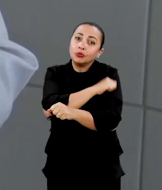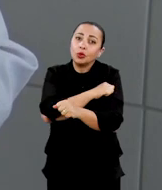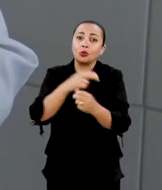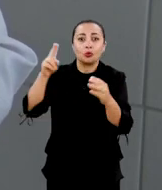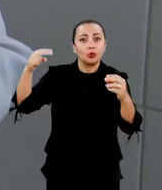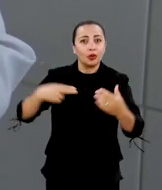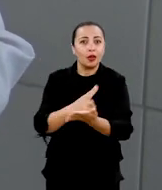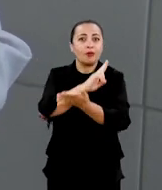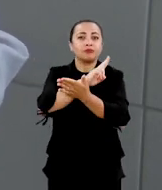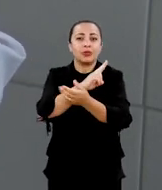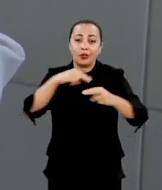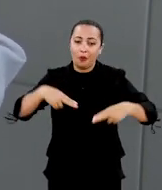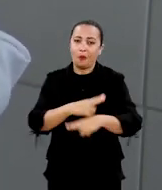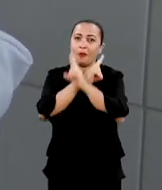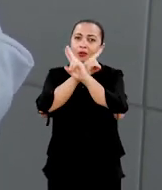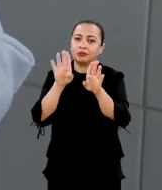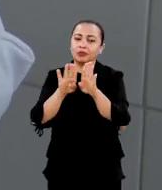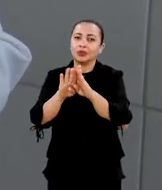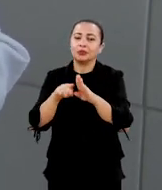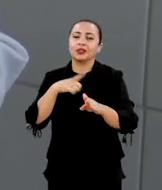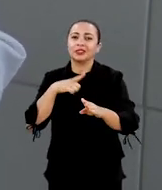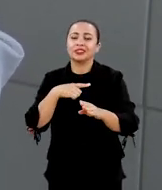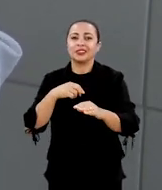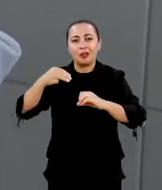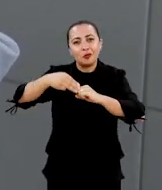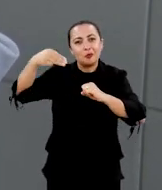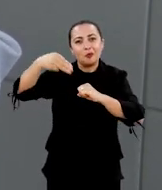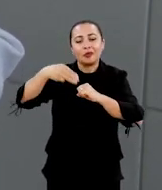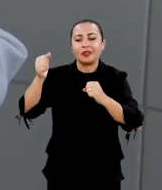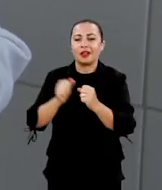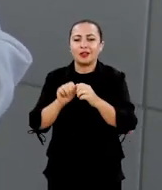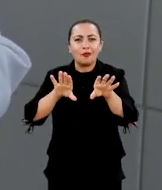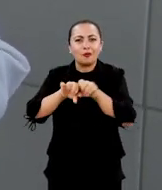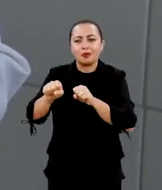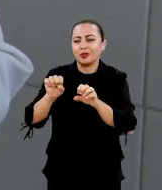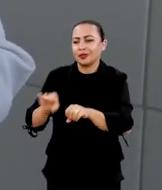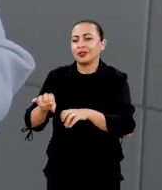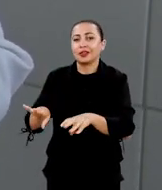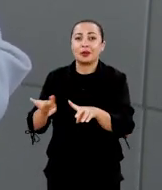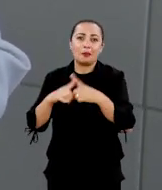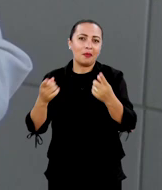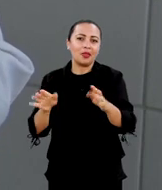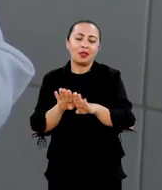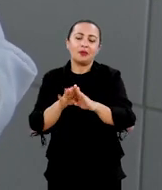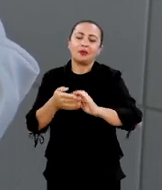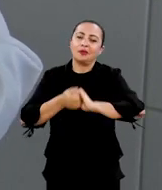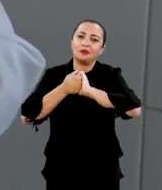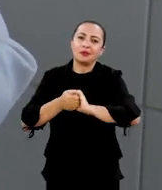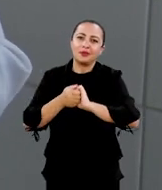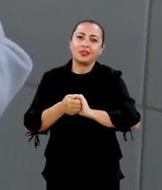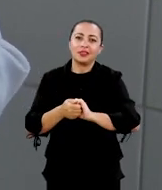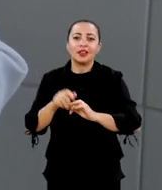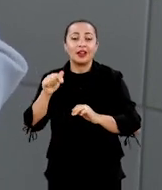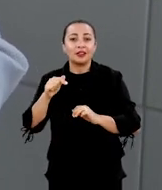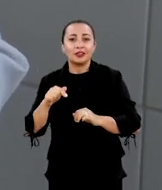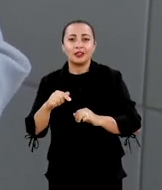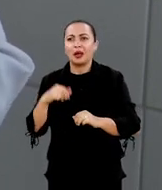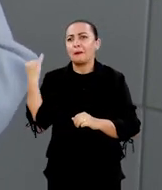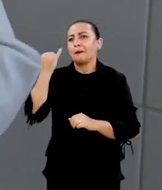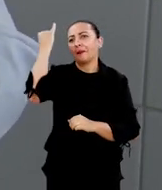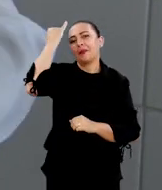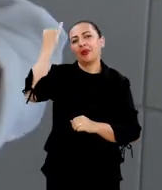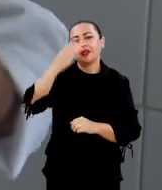aluno de mestrado da UESB, que não é só integração e verticalização do ensino e da formação, mas também de parcerias,